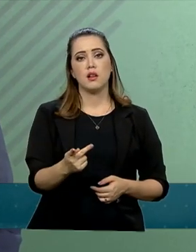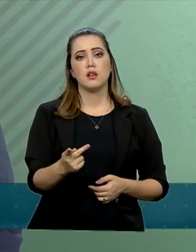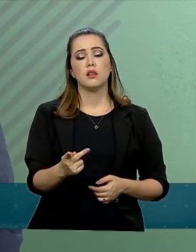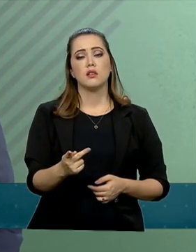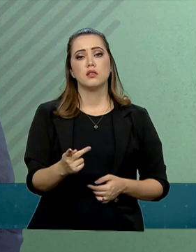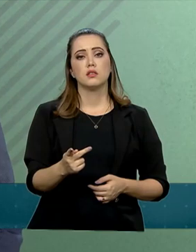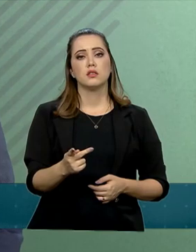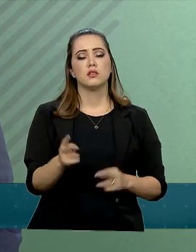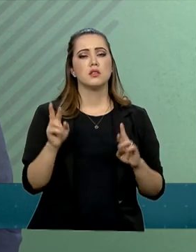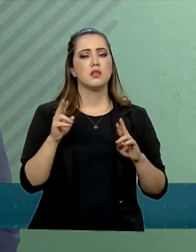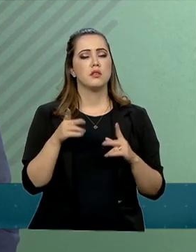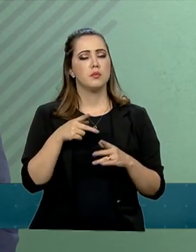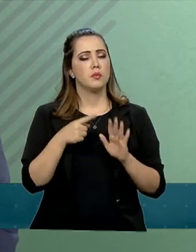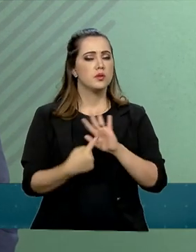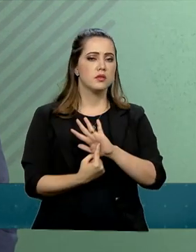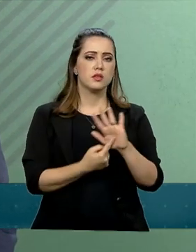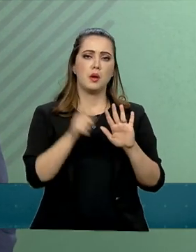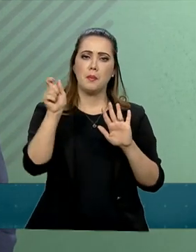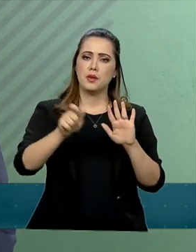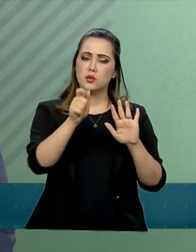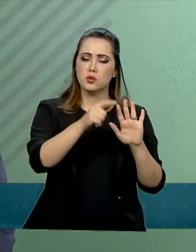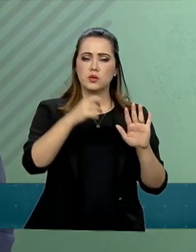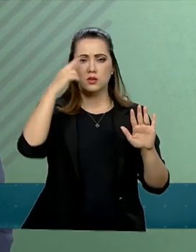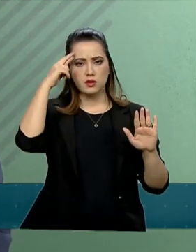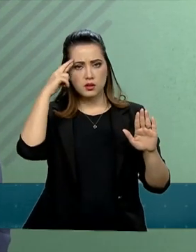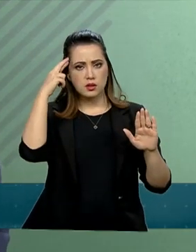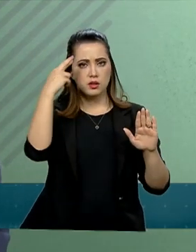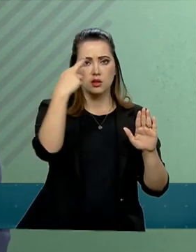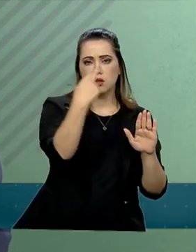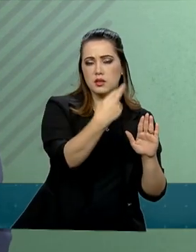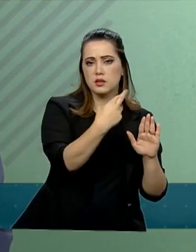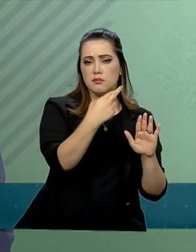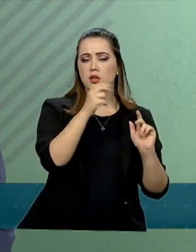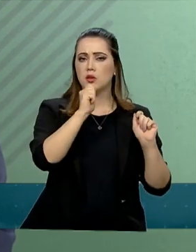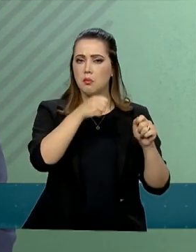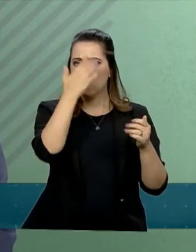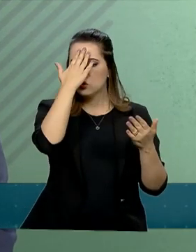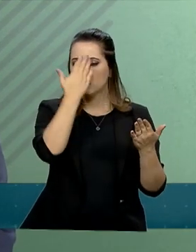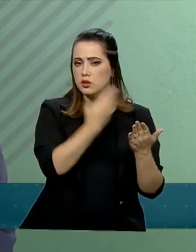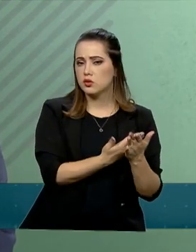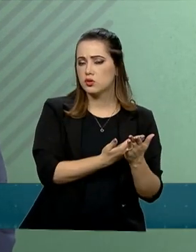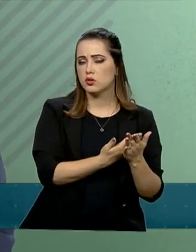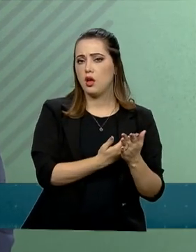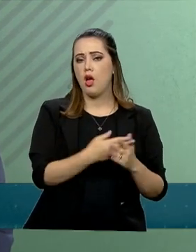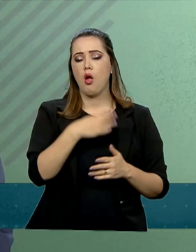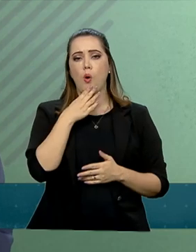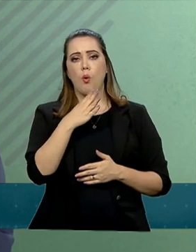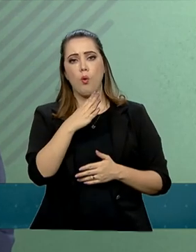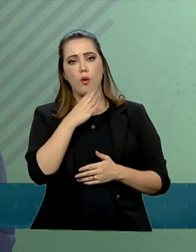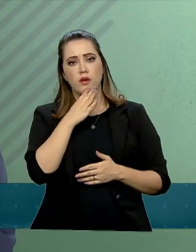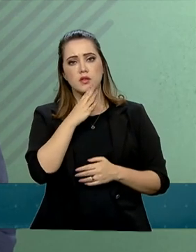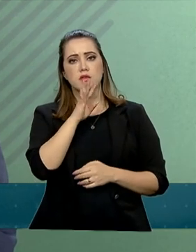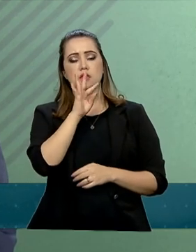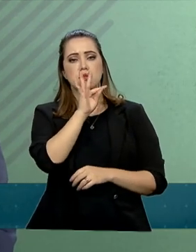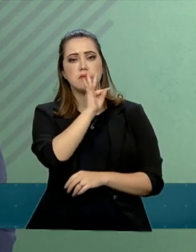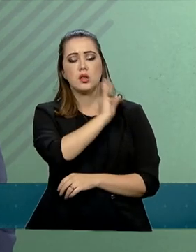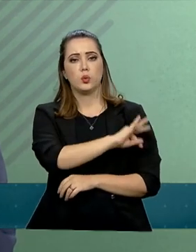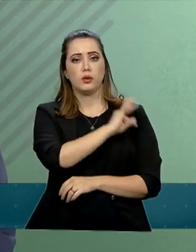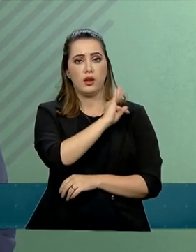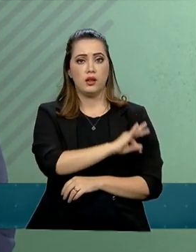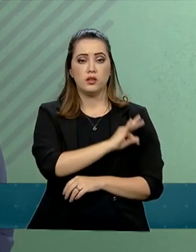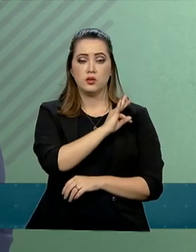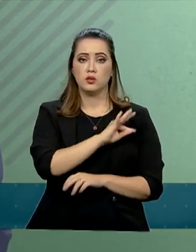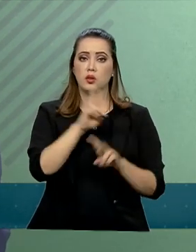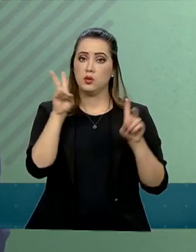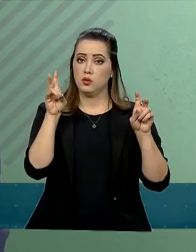pessoas que têm respeito, confiabilidade, conhecimento técnico, nesse